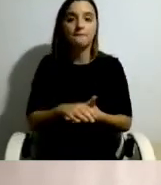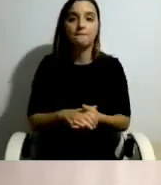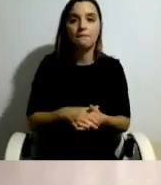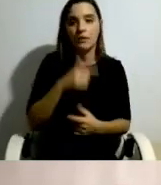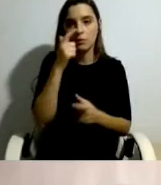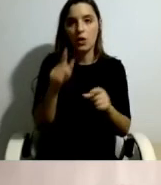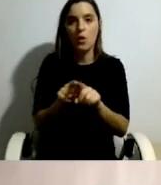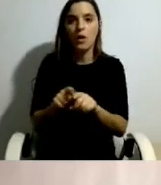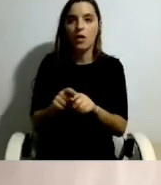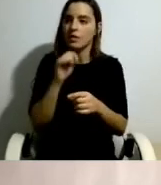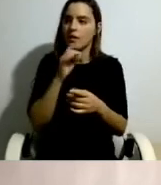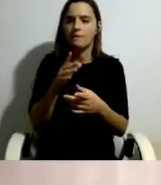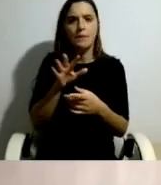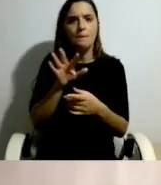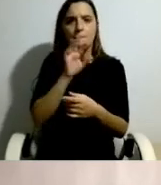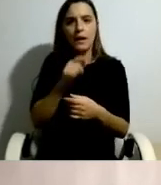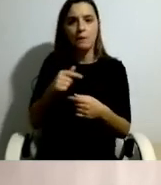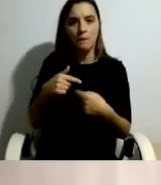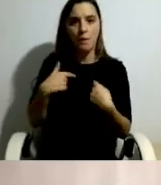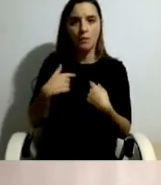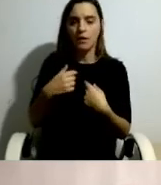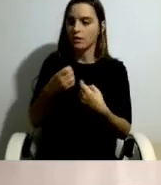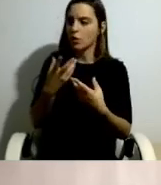espaço à sua própria mãe, autonomizou-se face a ela.